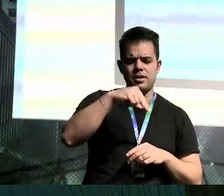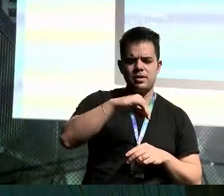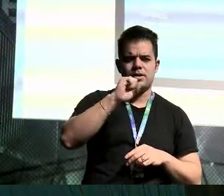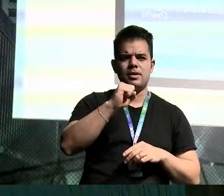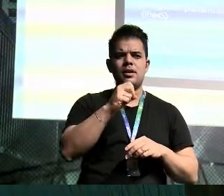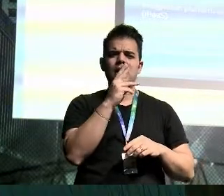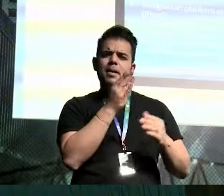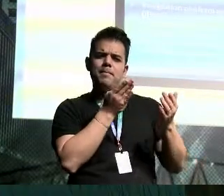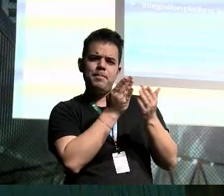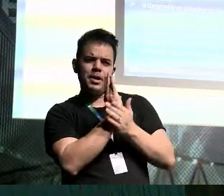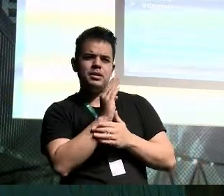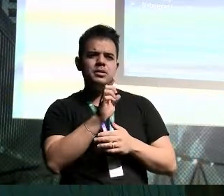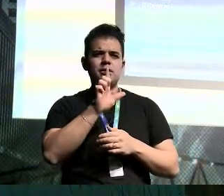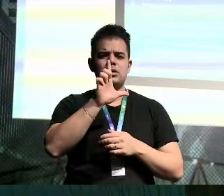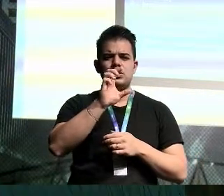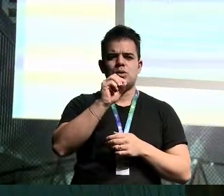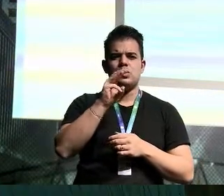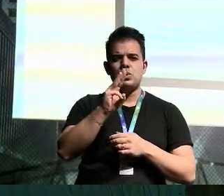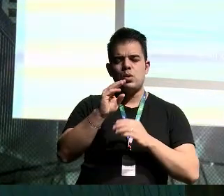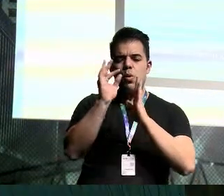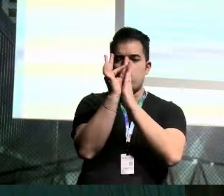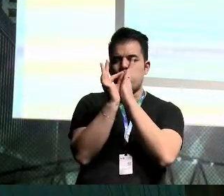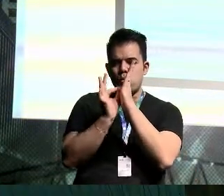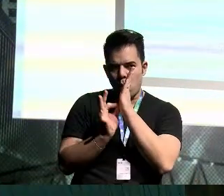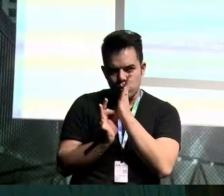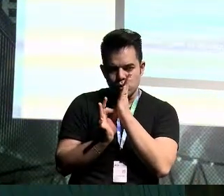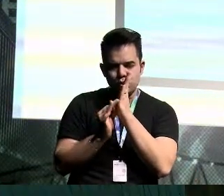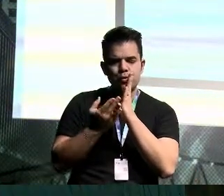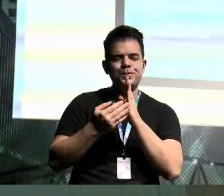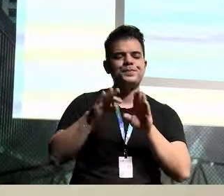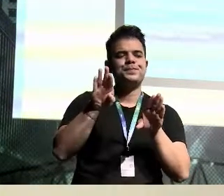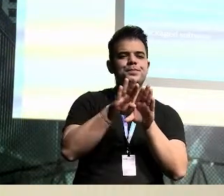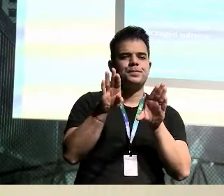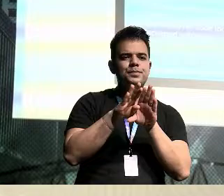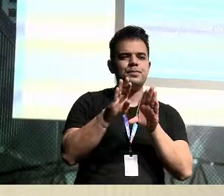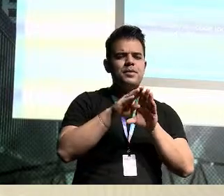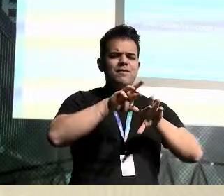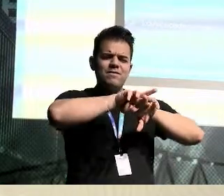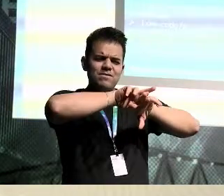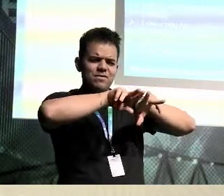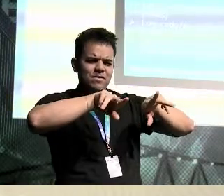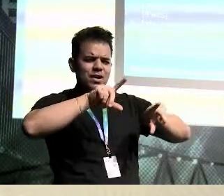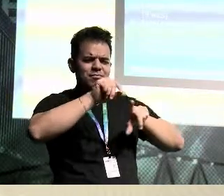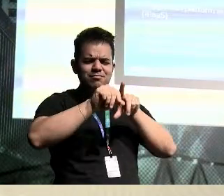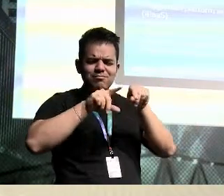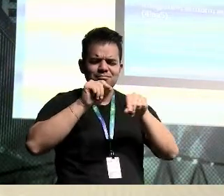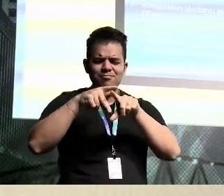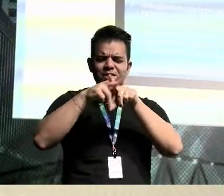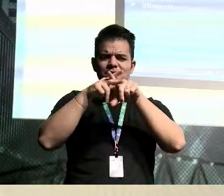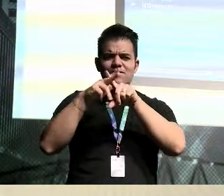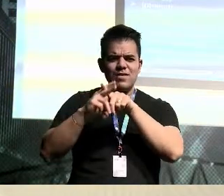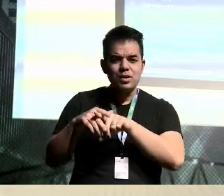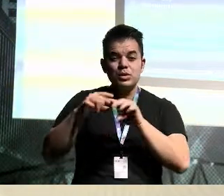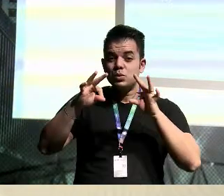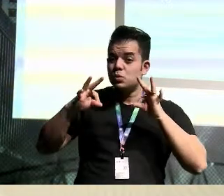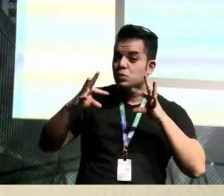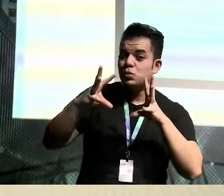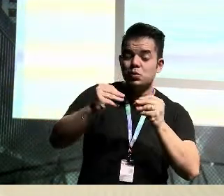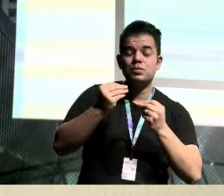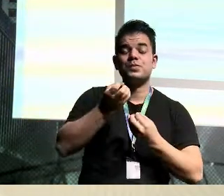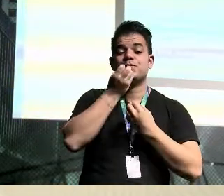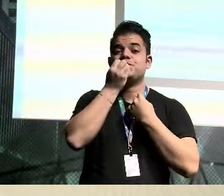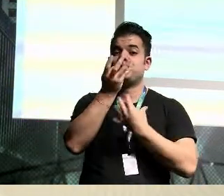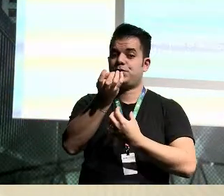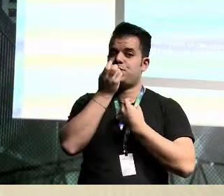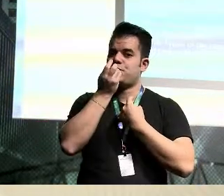IPAS, low code ou no code, que é melhor ainda, pacotes e outras ferramentas. Tudo isso gera informação,